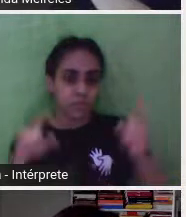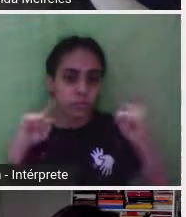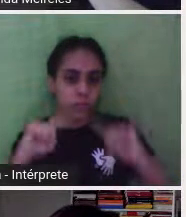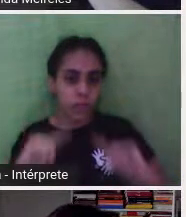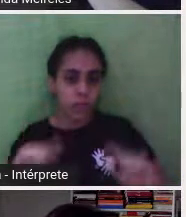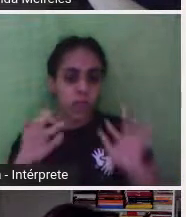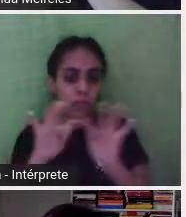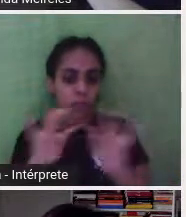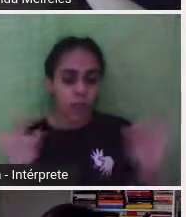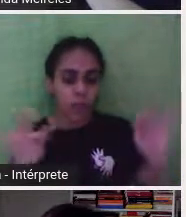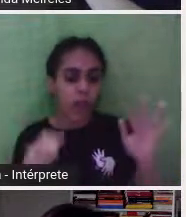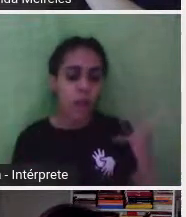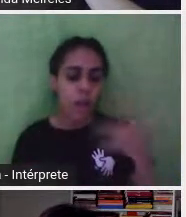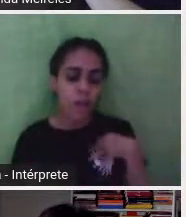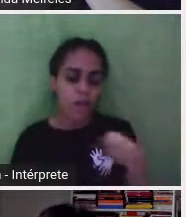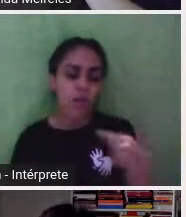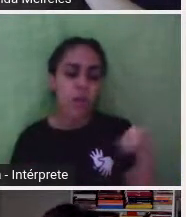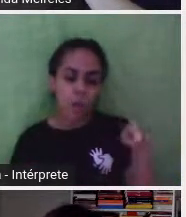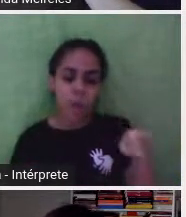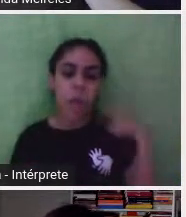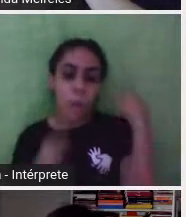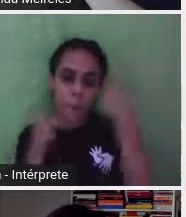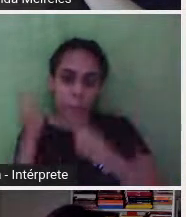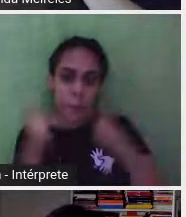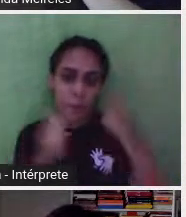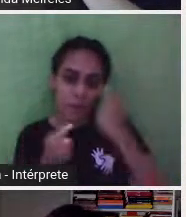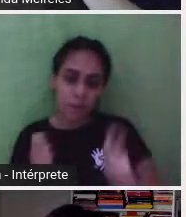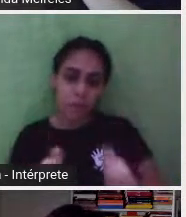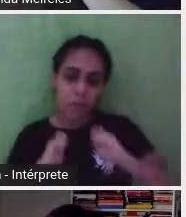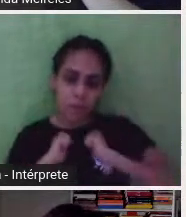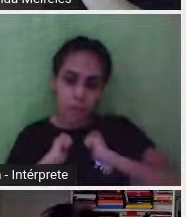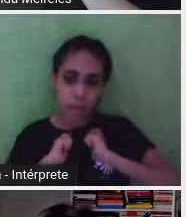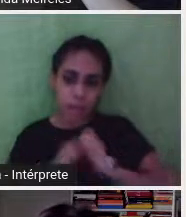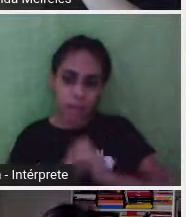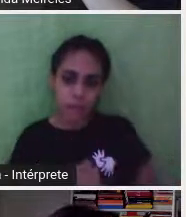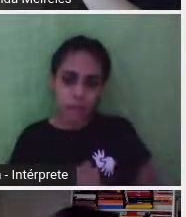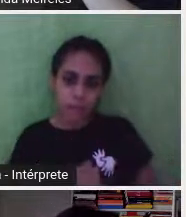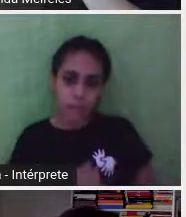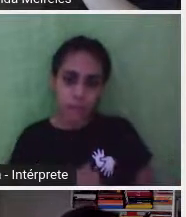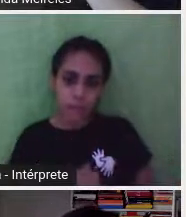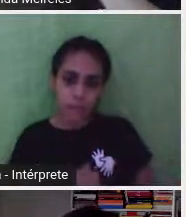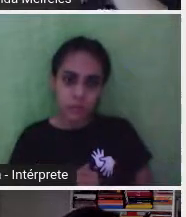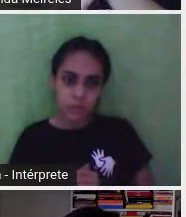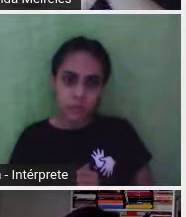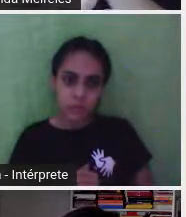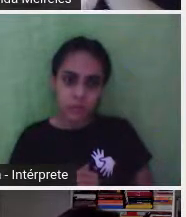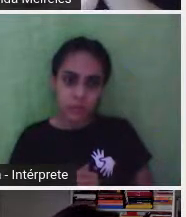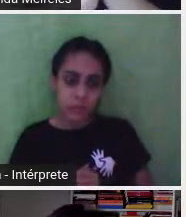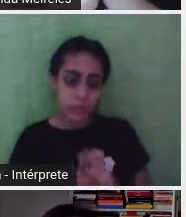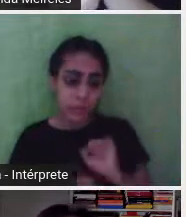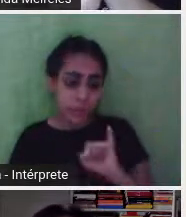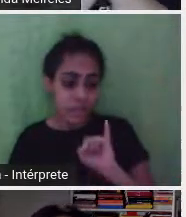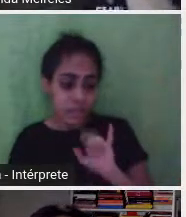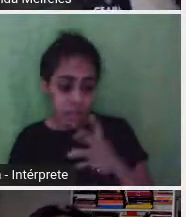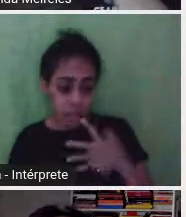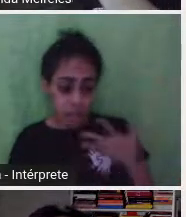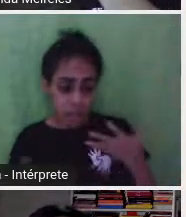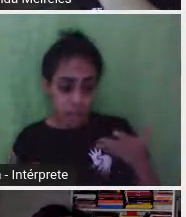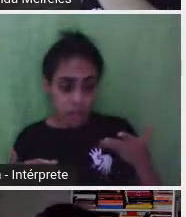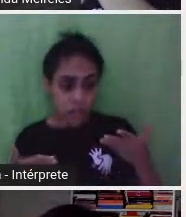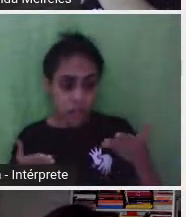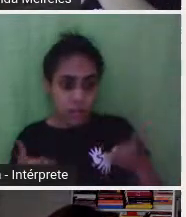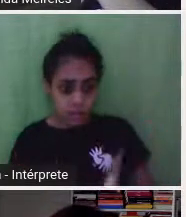causam preocupação. Então, assim... Basta nascer. Teve filho, perdeu o sossego. assim... Tanto que, em